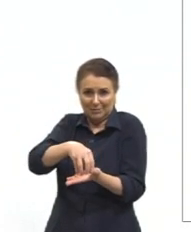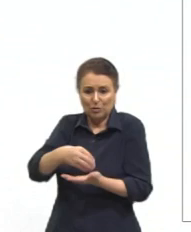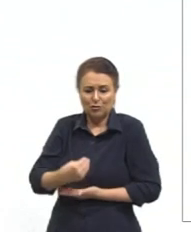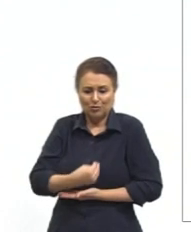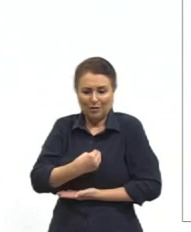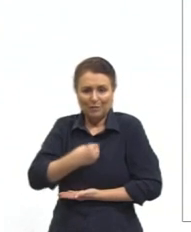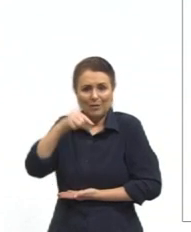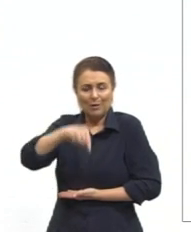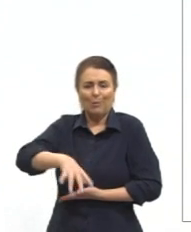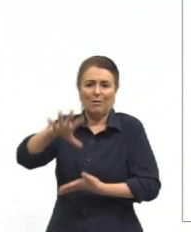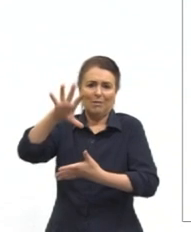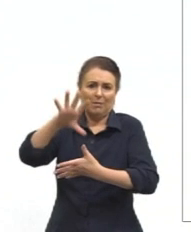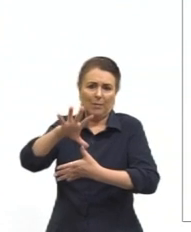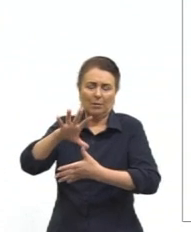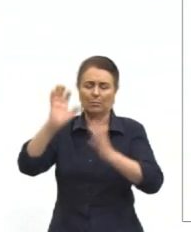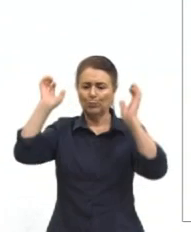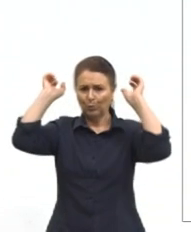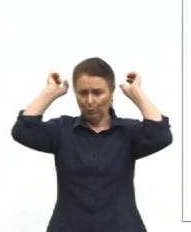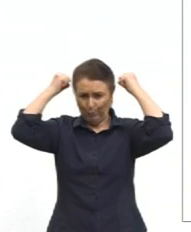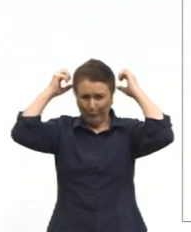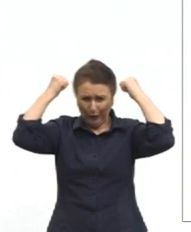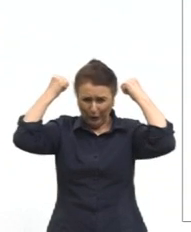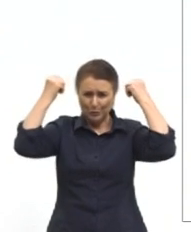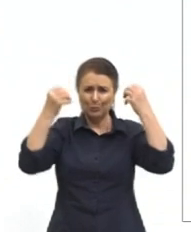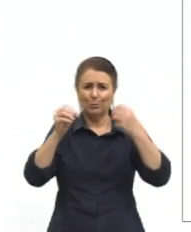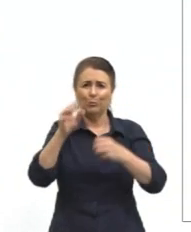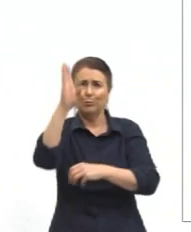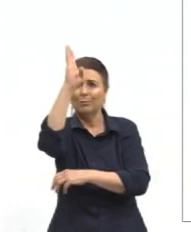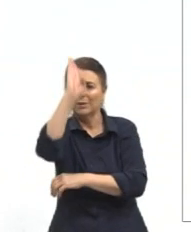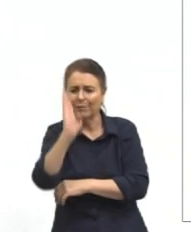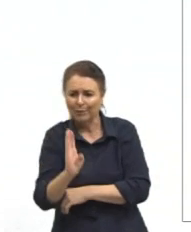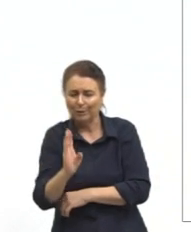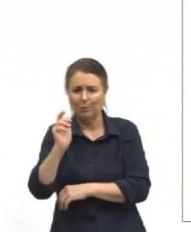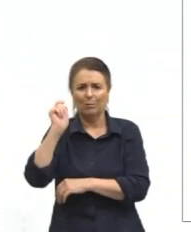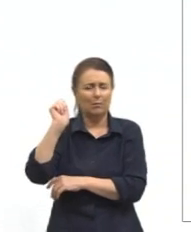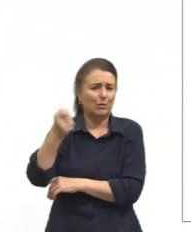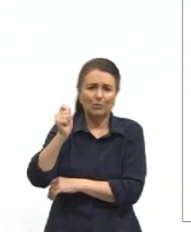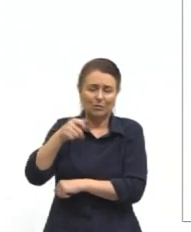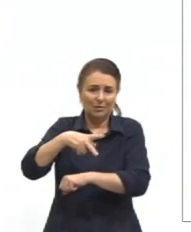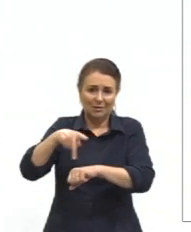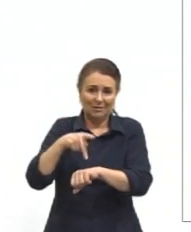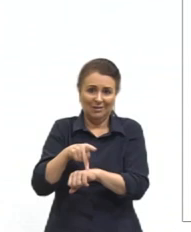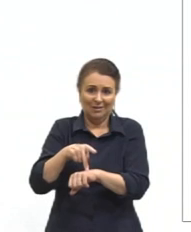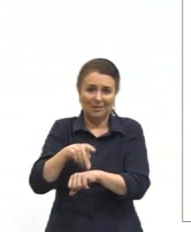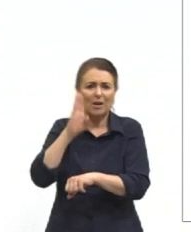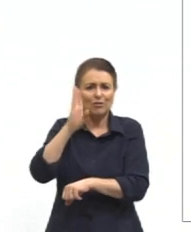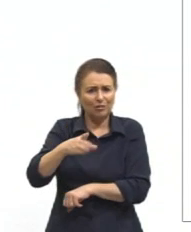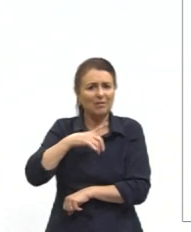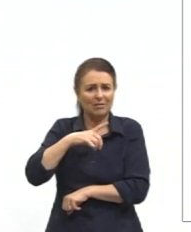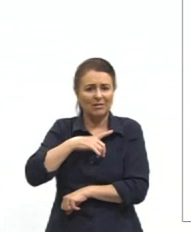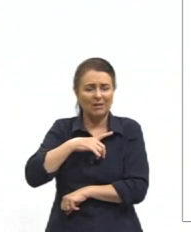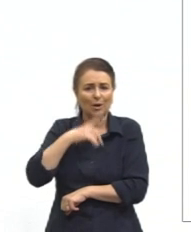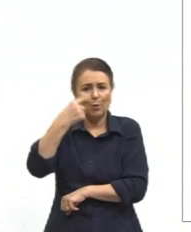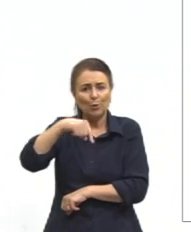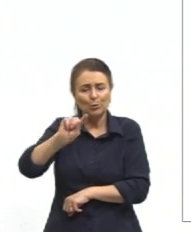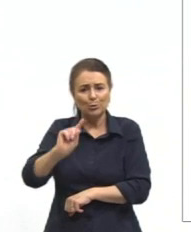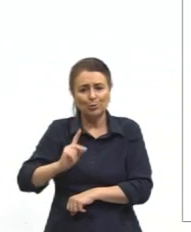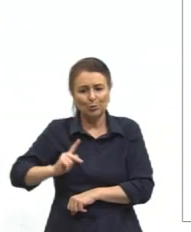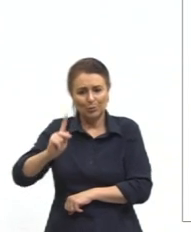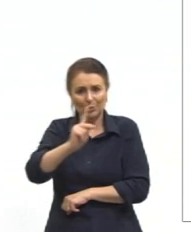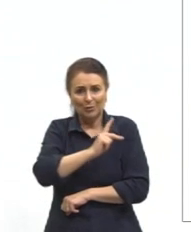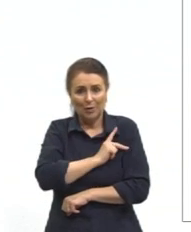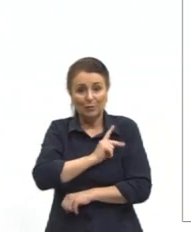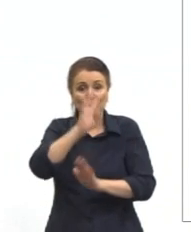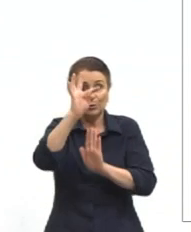no México, sendo no Brasil, sendo na Argentina. Então, esse texto aí já fala sobre a